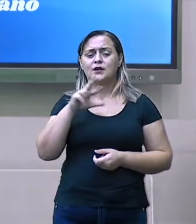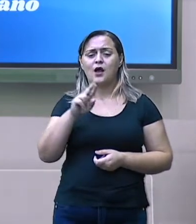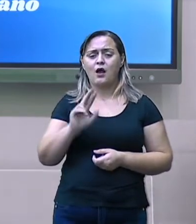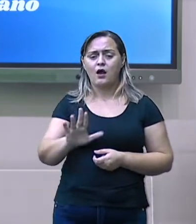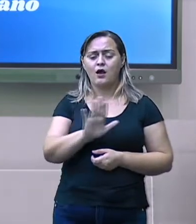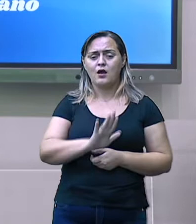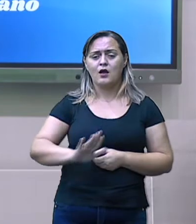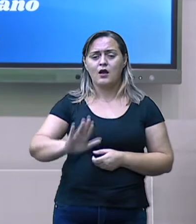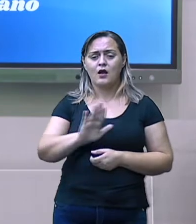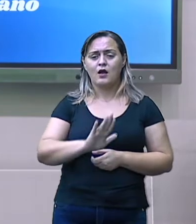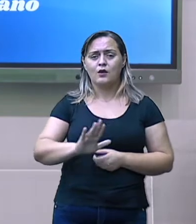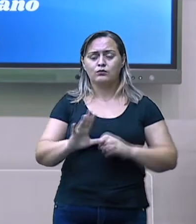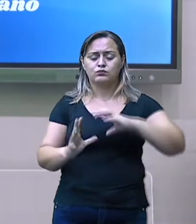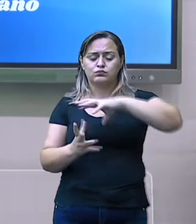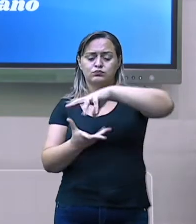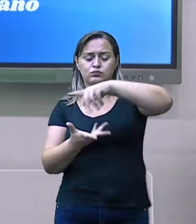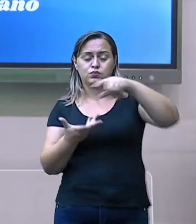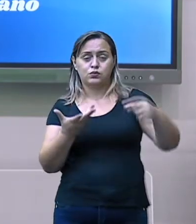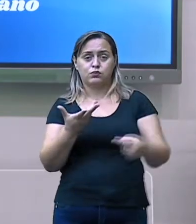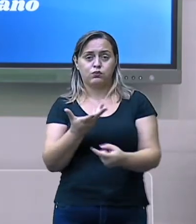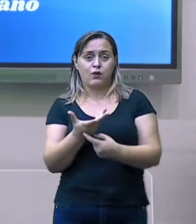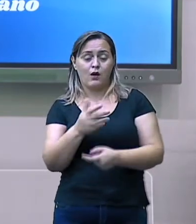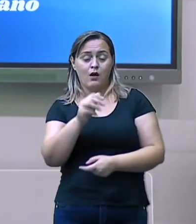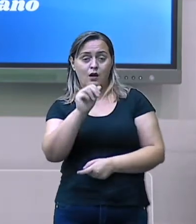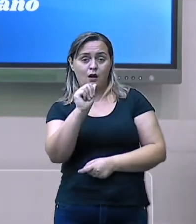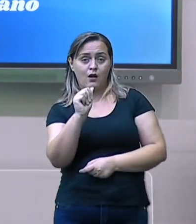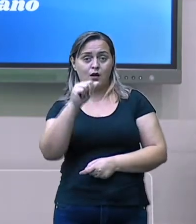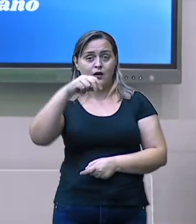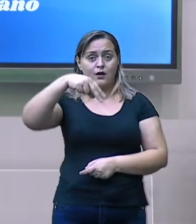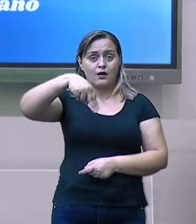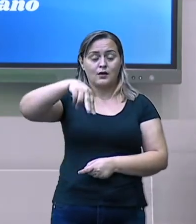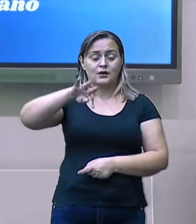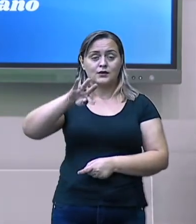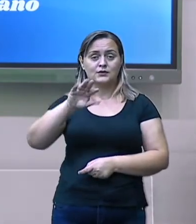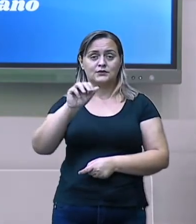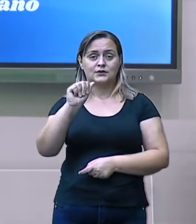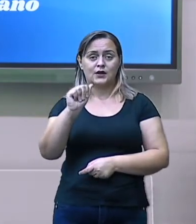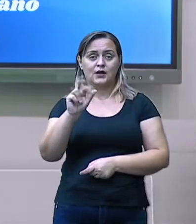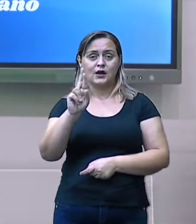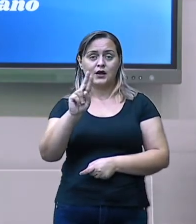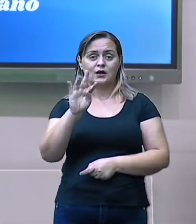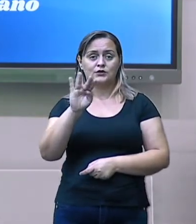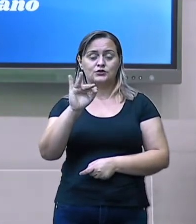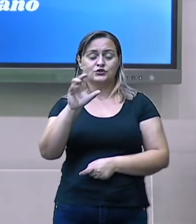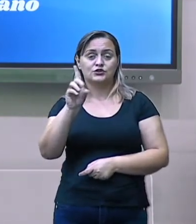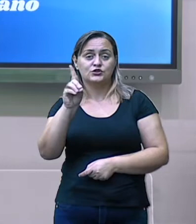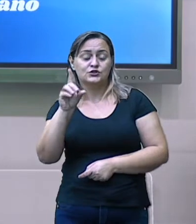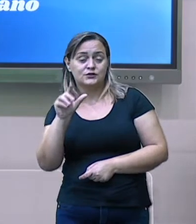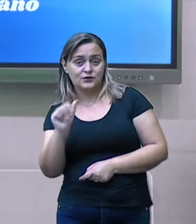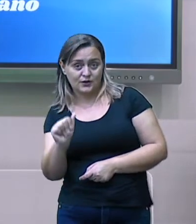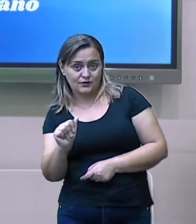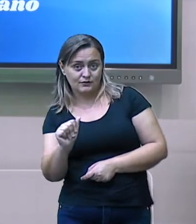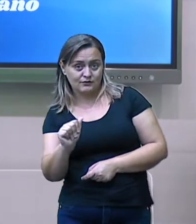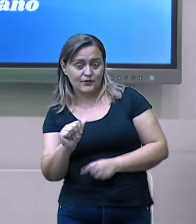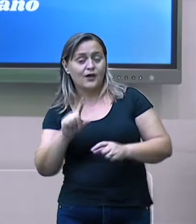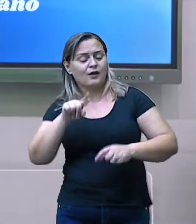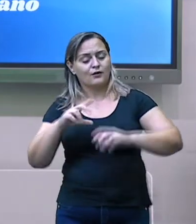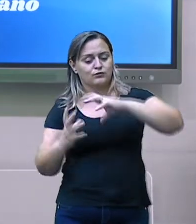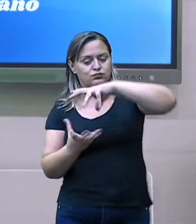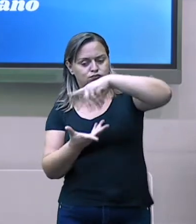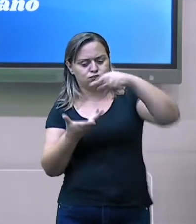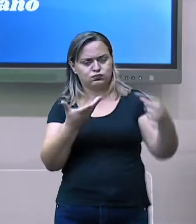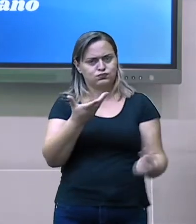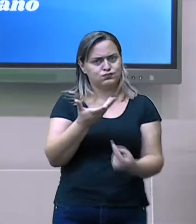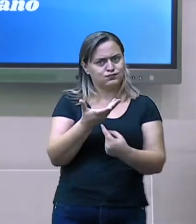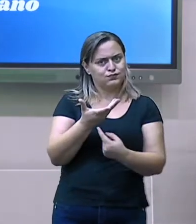totalmente no polo sul. já na região norte, no polo norte, onde nós não